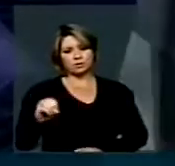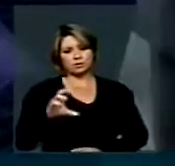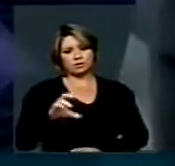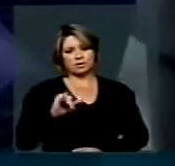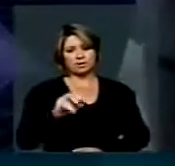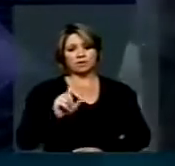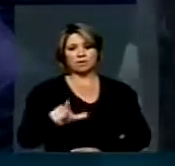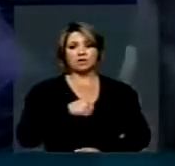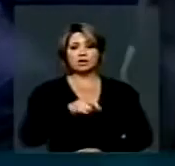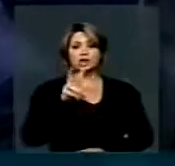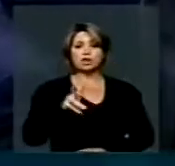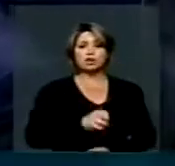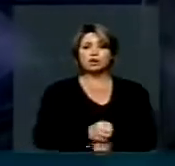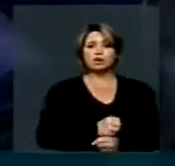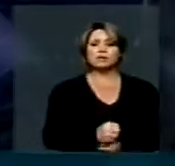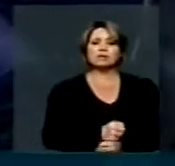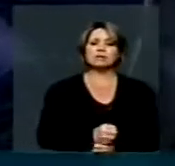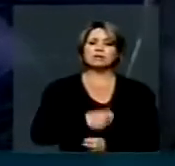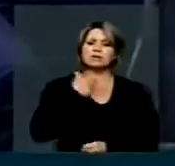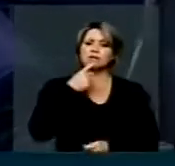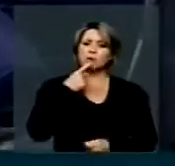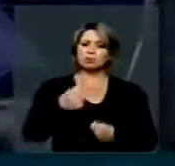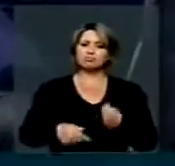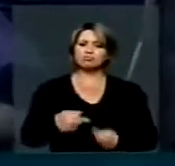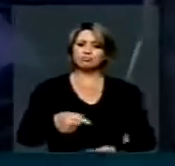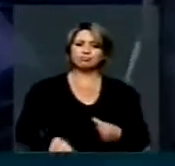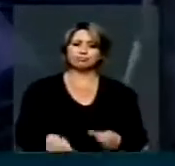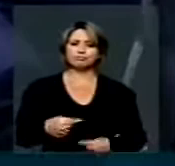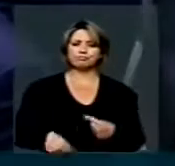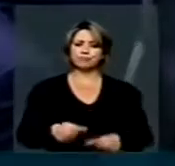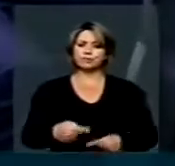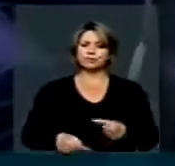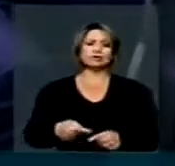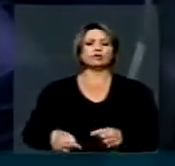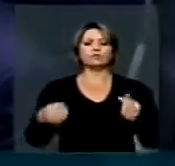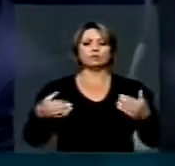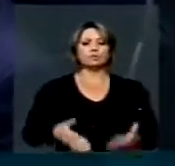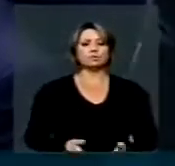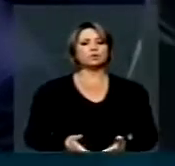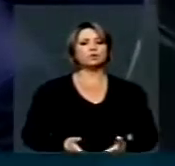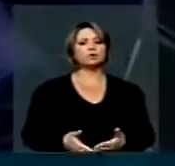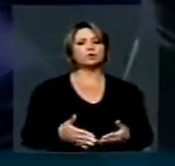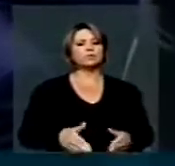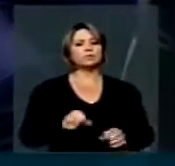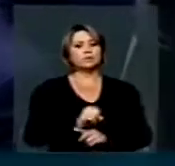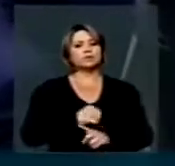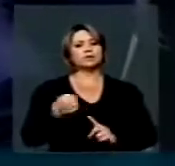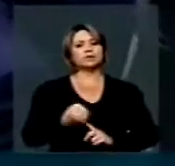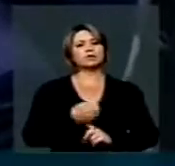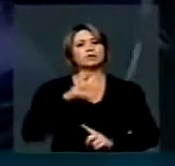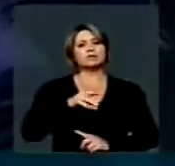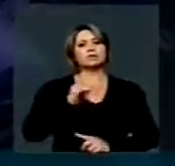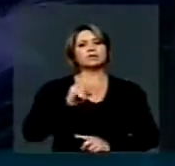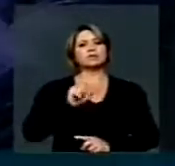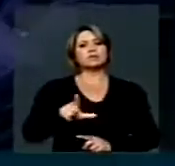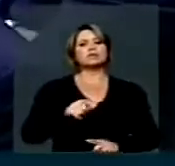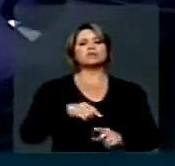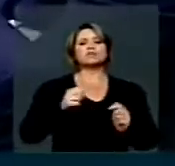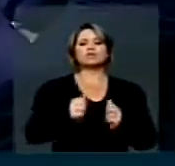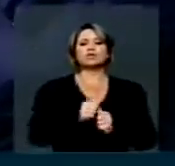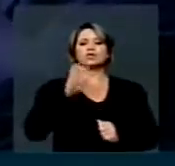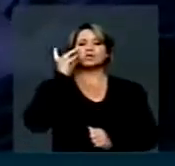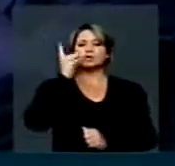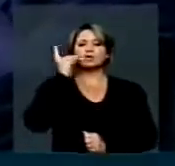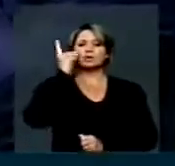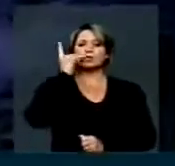tem quase dois anos que essa Casa discute com a participação da sociedade civil, de parlamentares